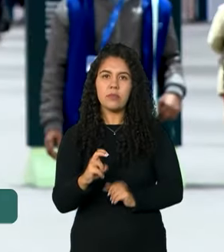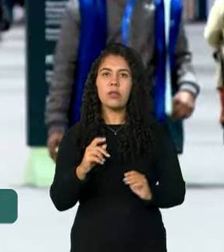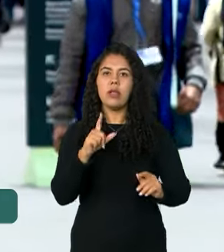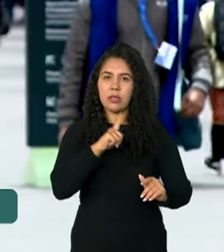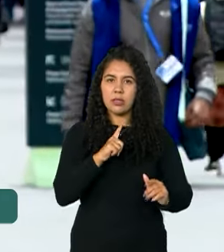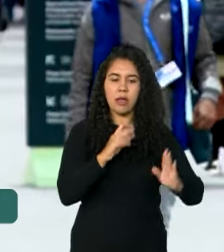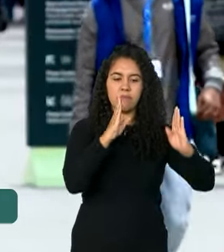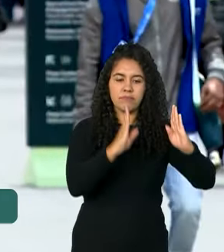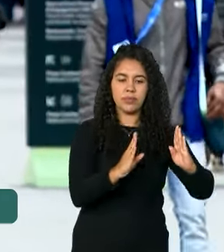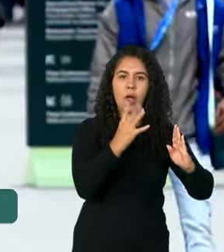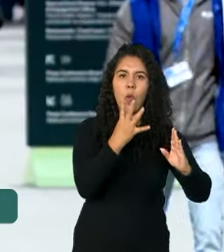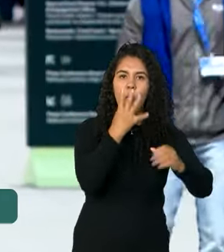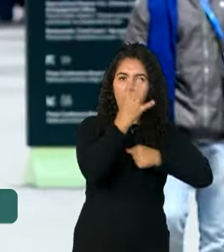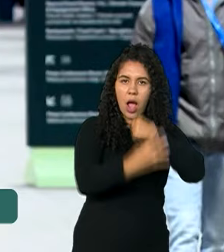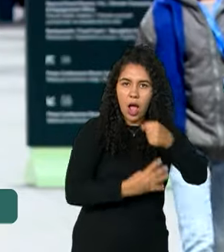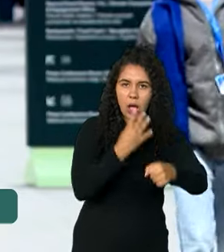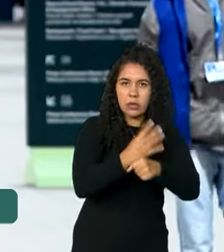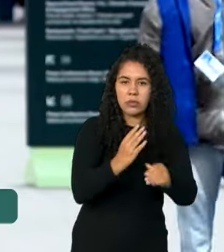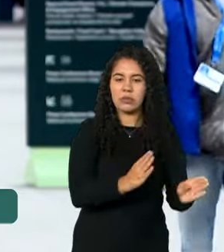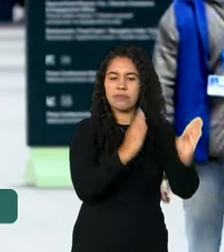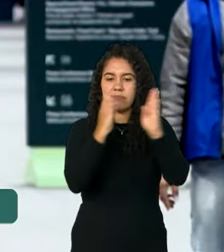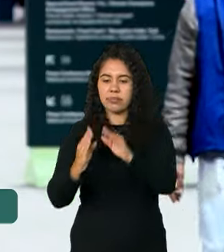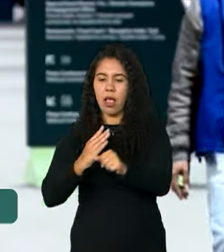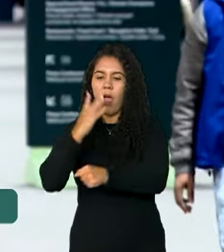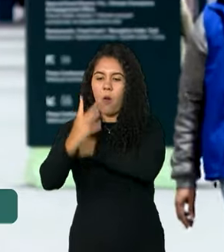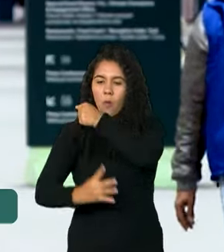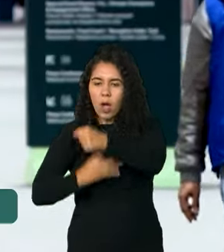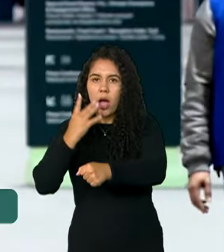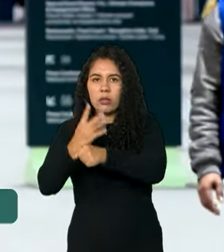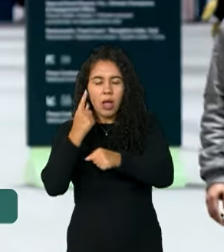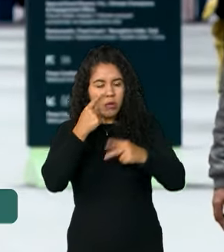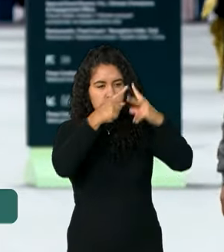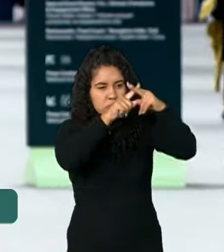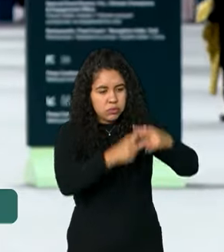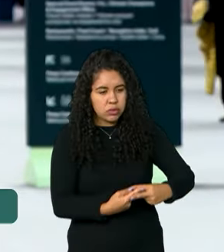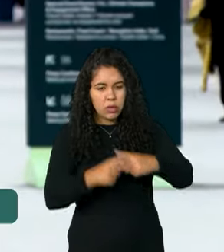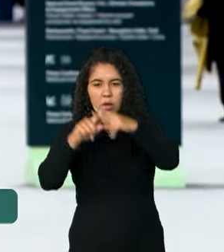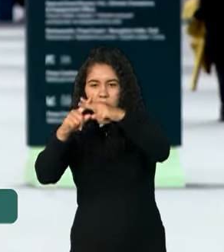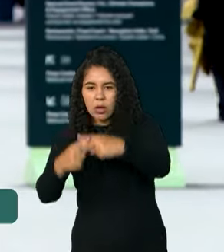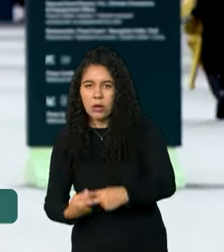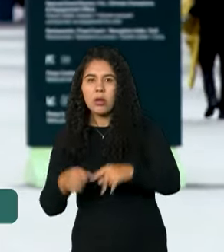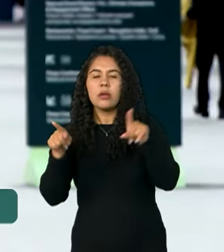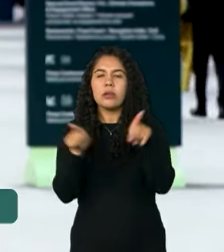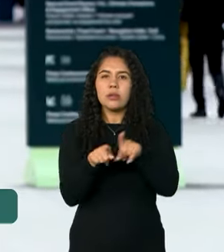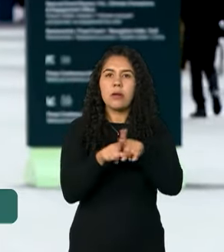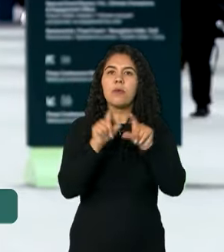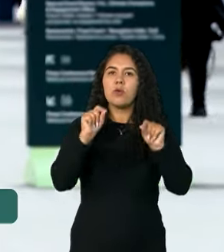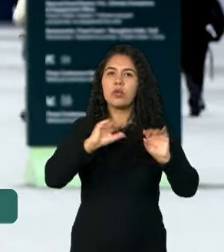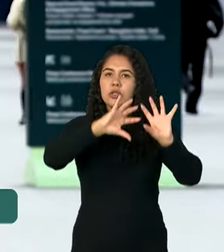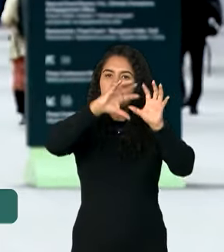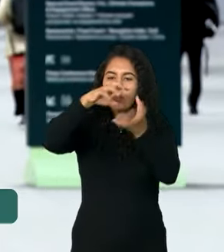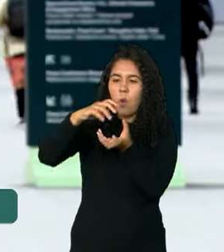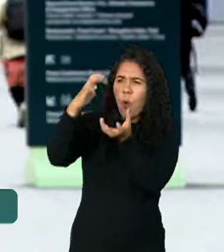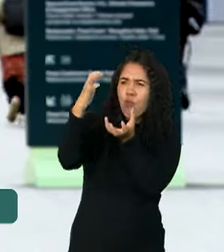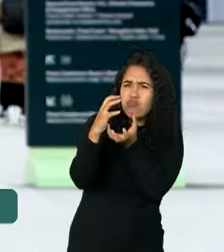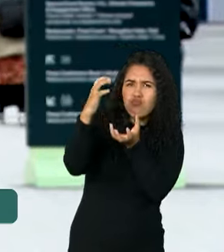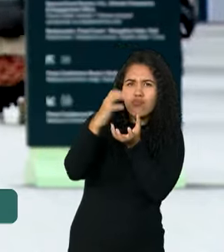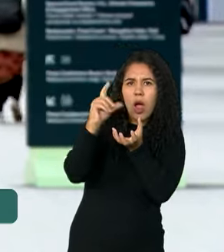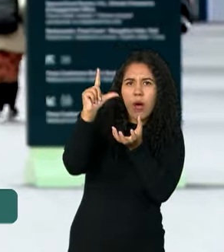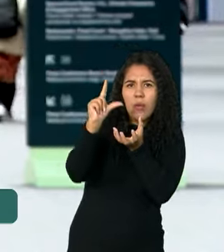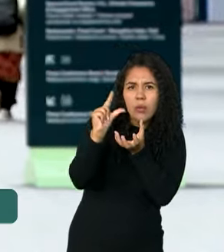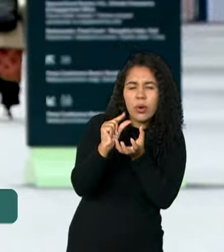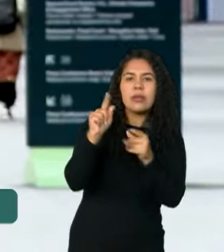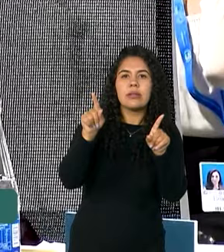anos, para que o Brasil reduza suas emissões de gases de efeito estufa e se adapte aos impactos da